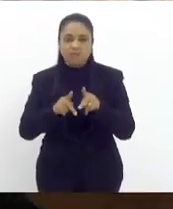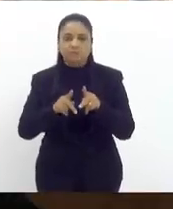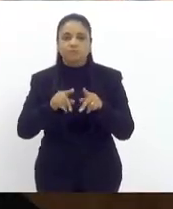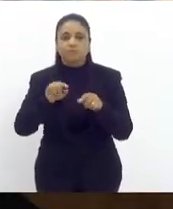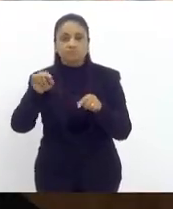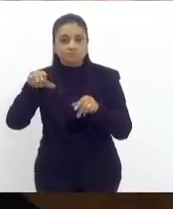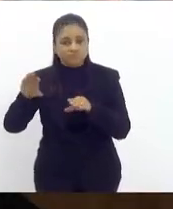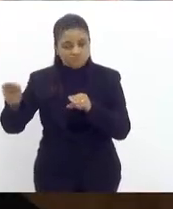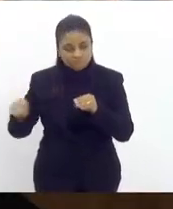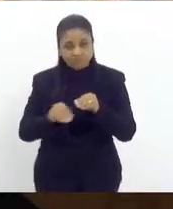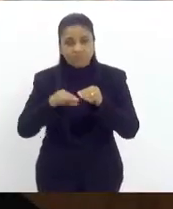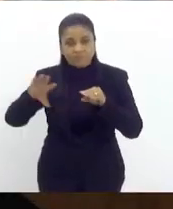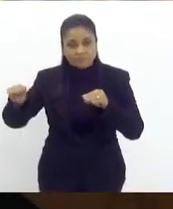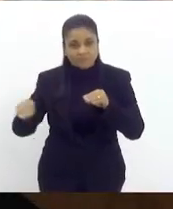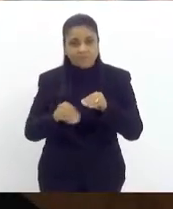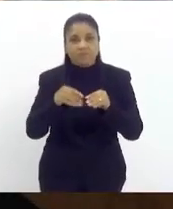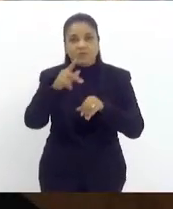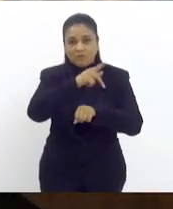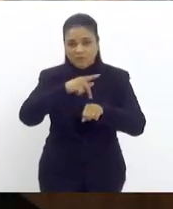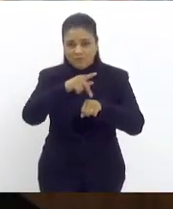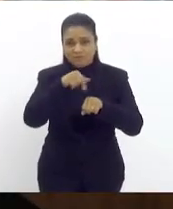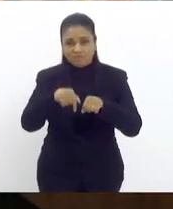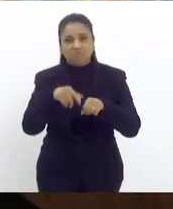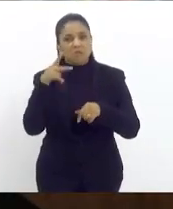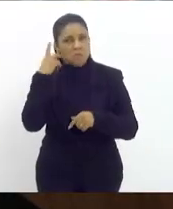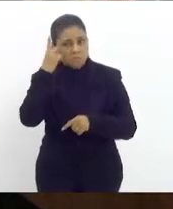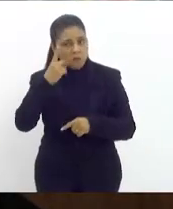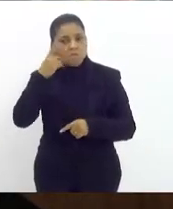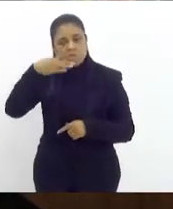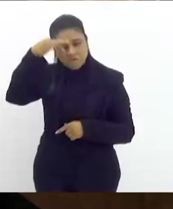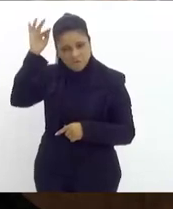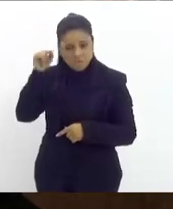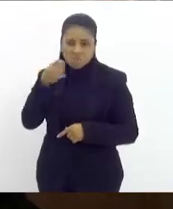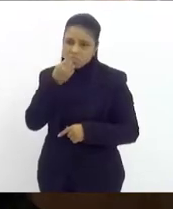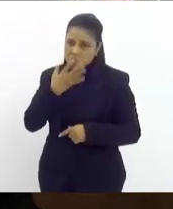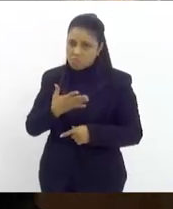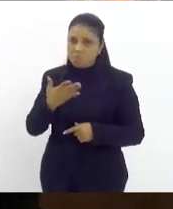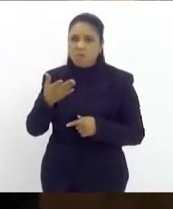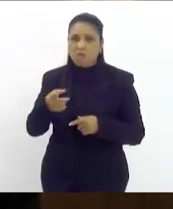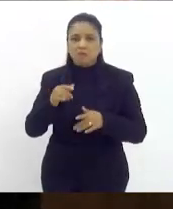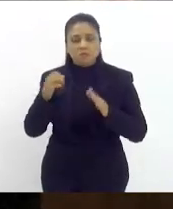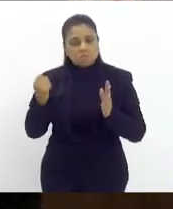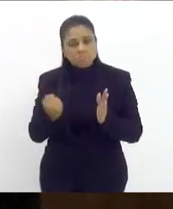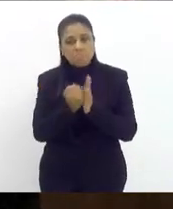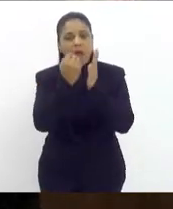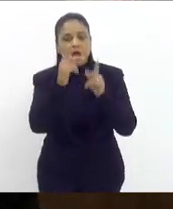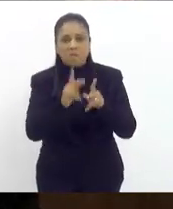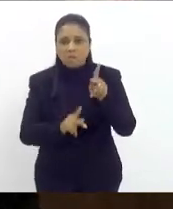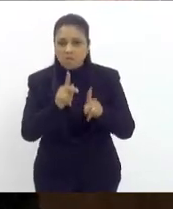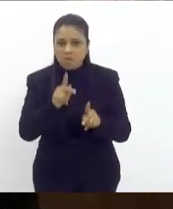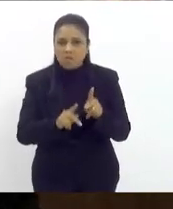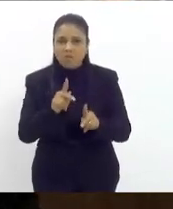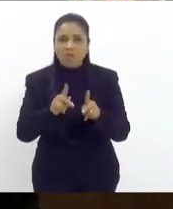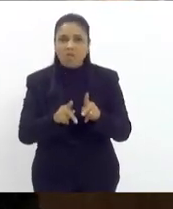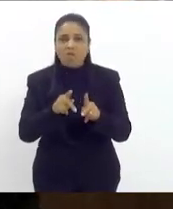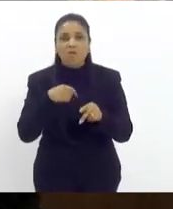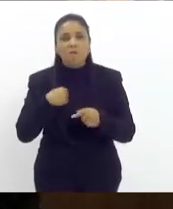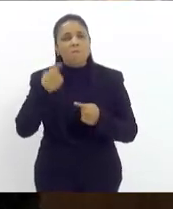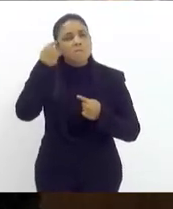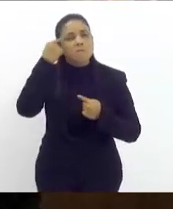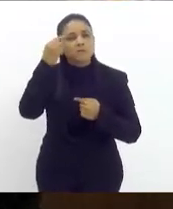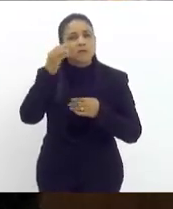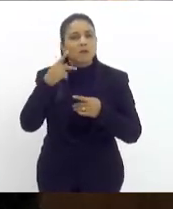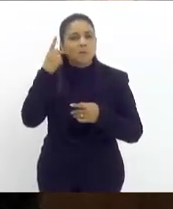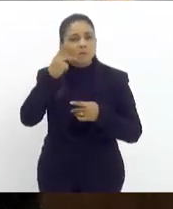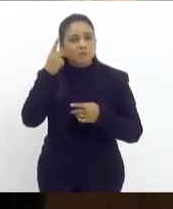é um parlamentar extremamente tensionado pela boa política pela política que impacta o povo vamos pensar como a gente constrói